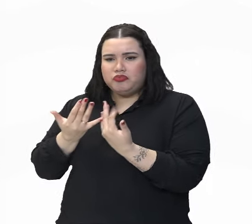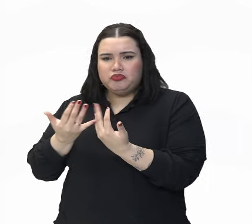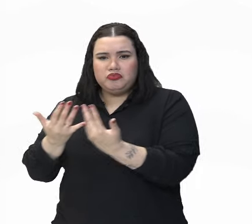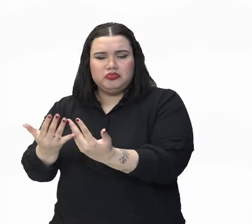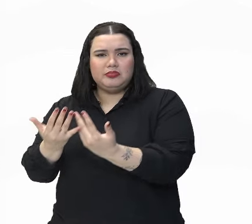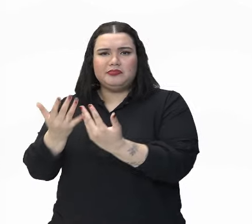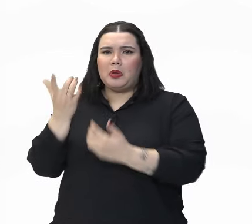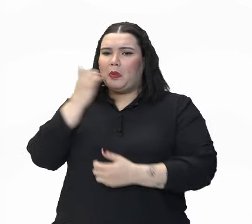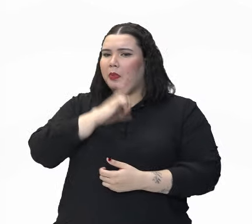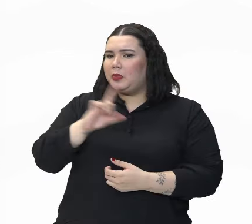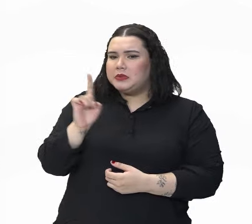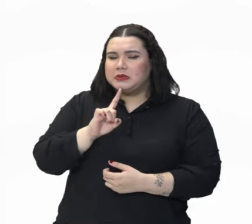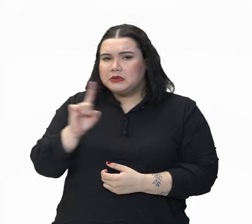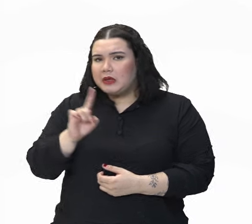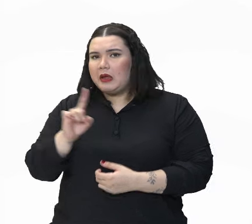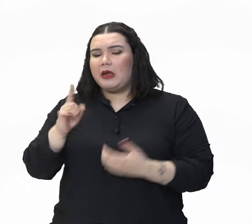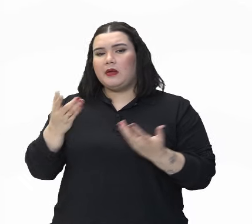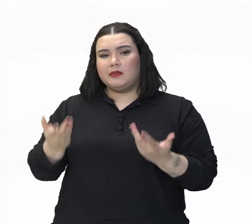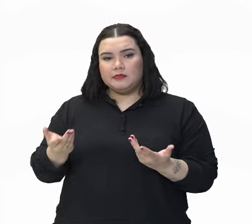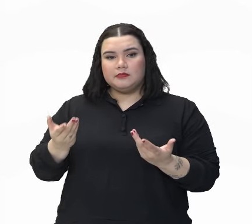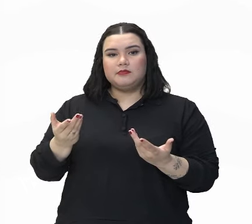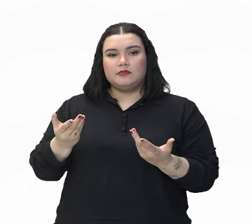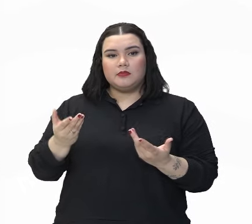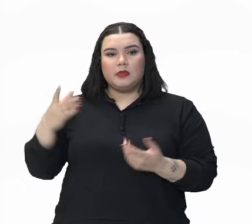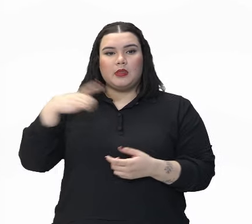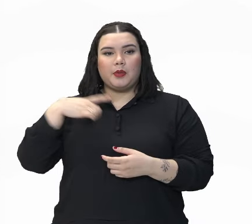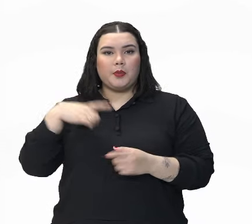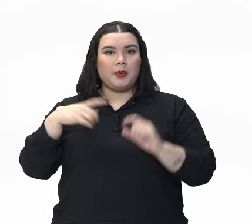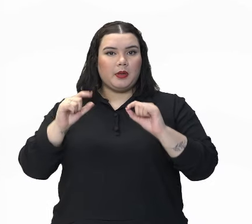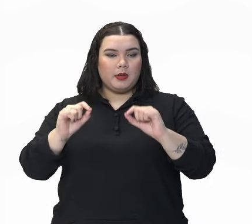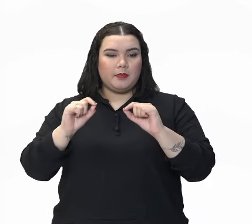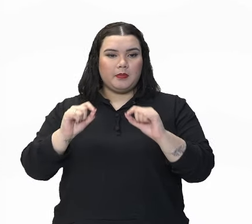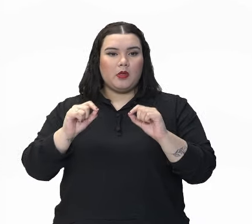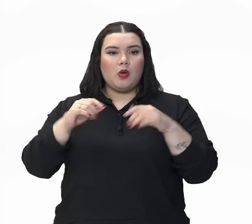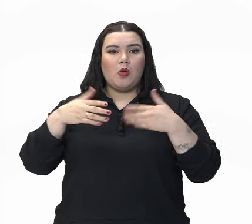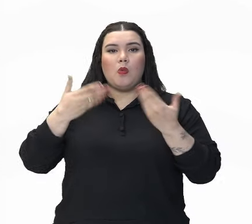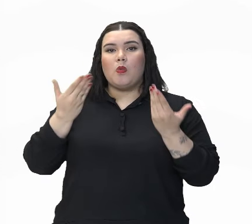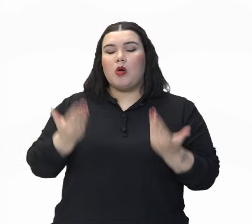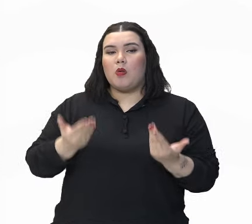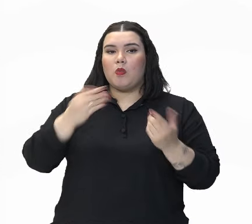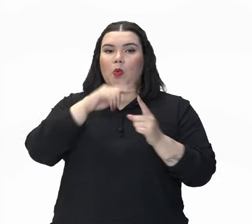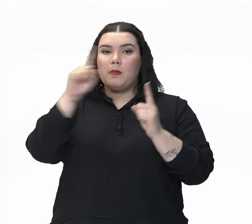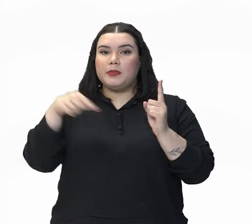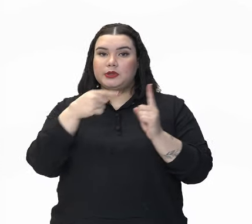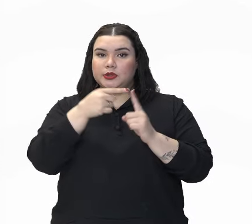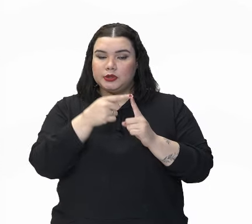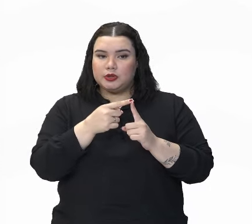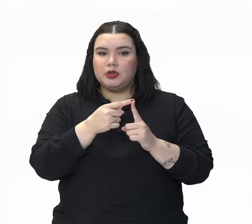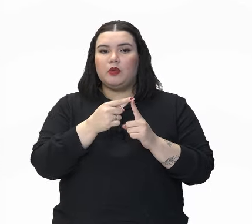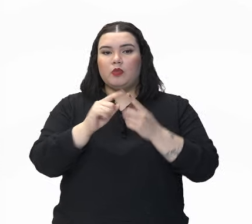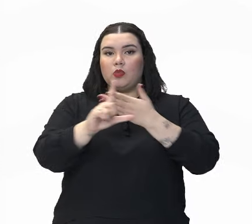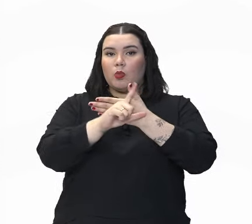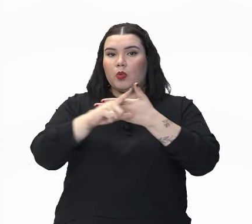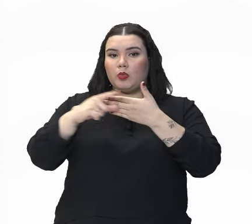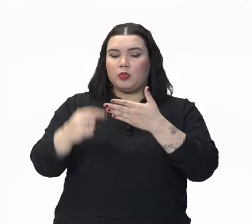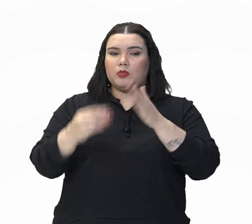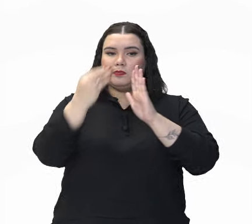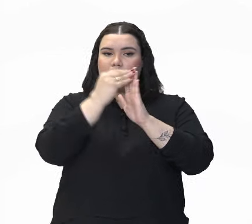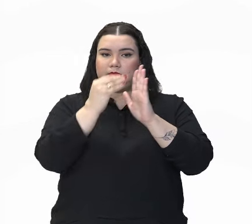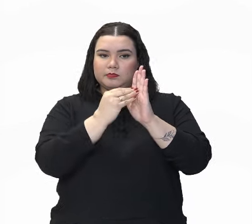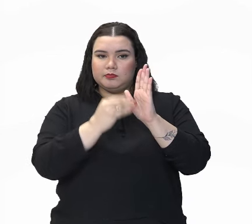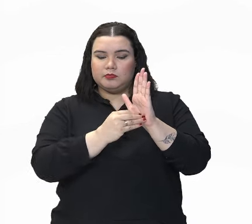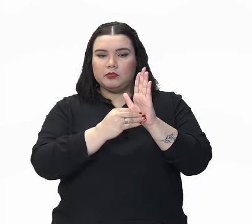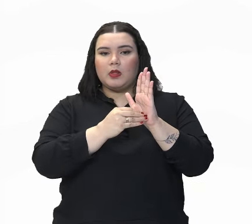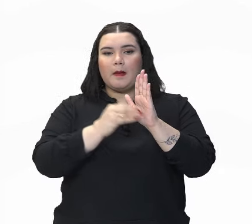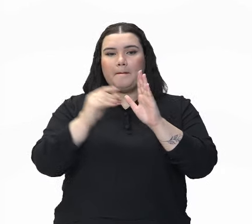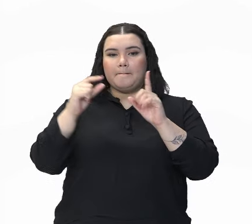plantar. Então, gente vai verificar qual foi a intenção do autor ao colocar uma certa